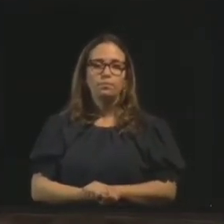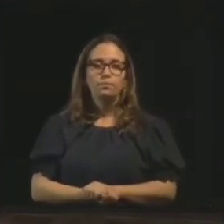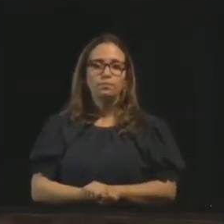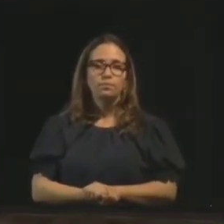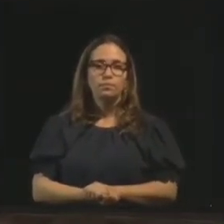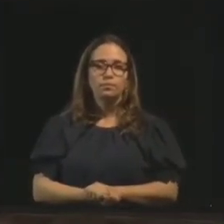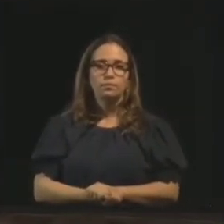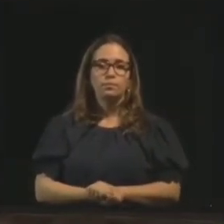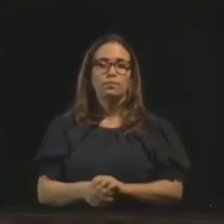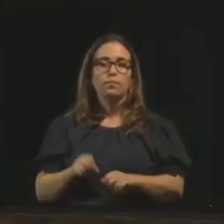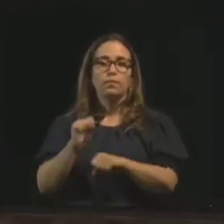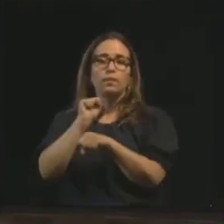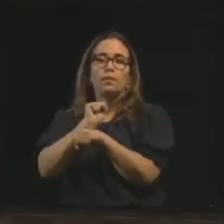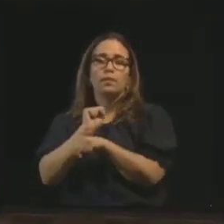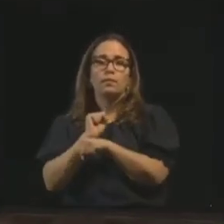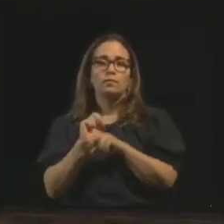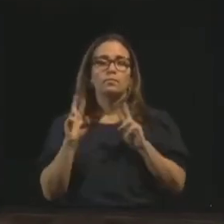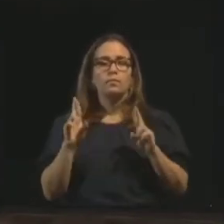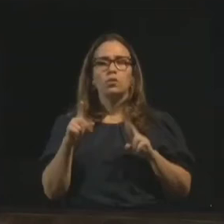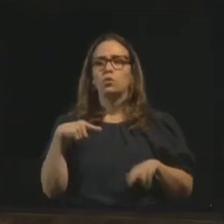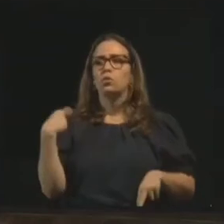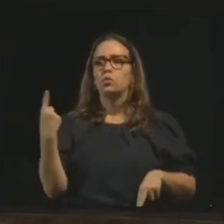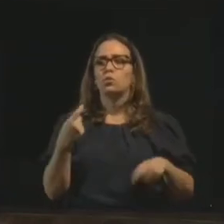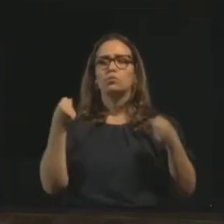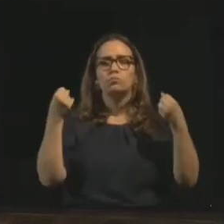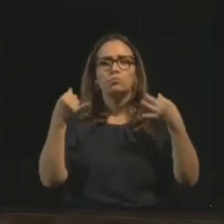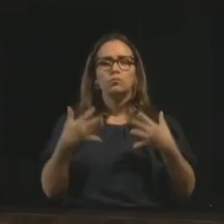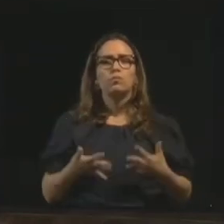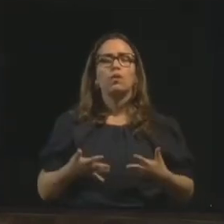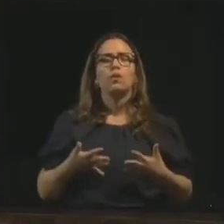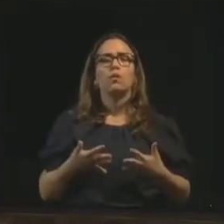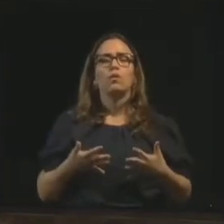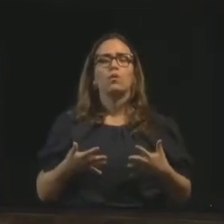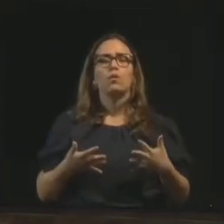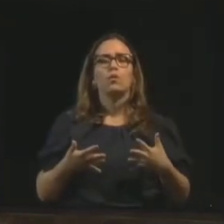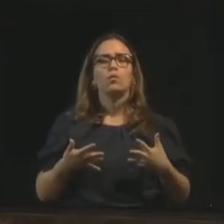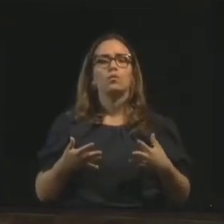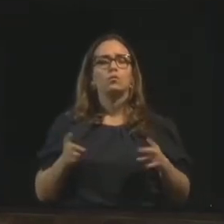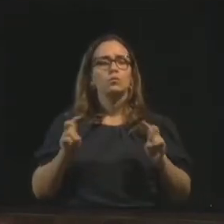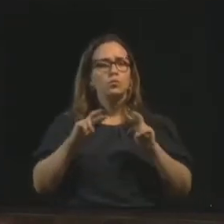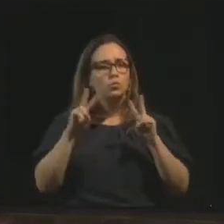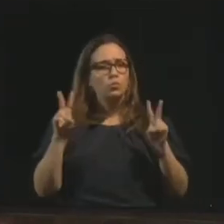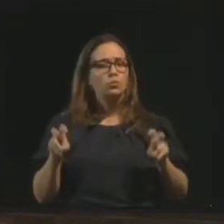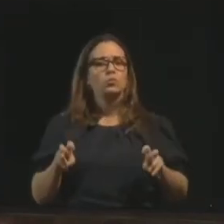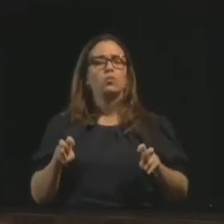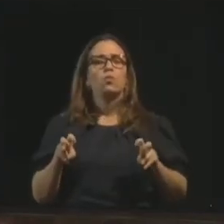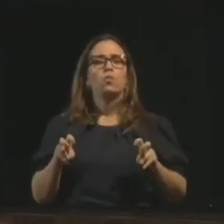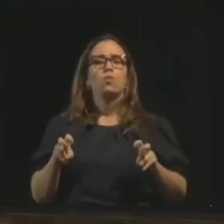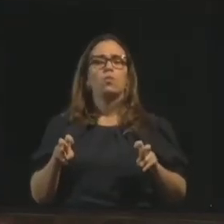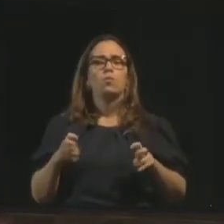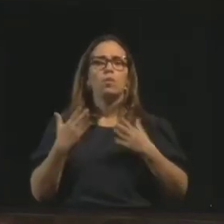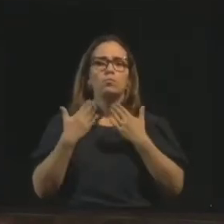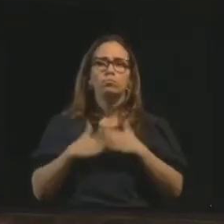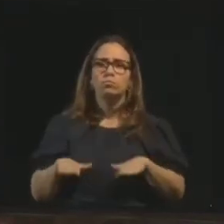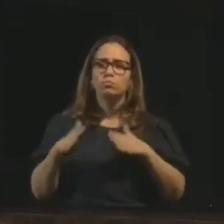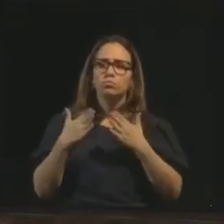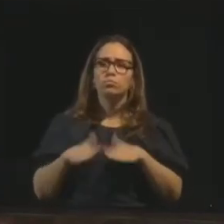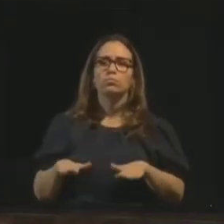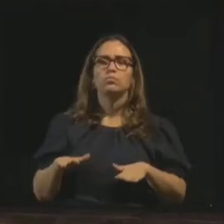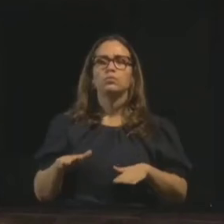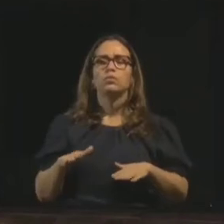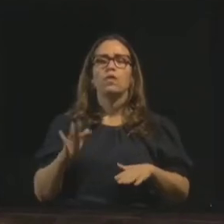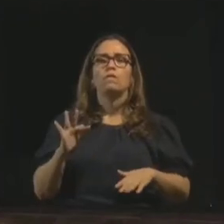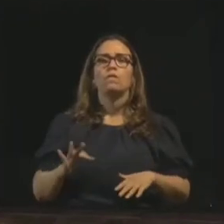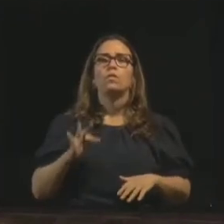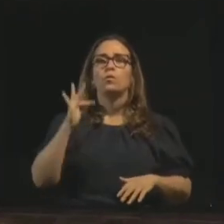recompensas. Por que não? A gente tem falado muito pouco das recompensas, do galardão, dos tesouros que nos